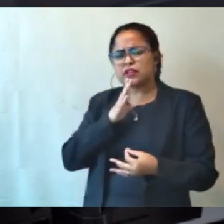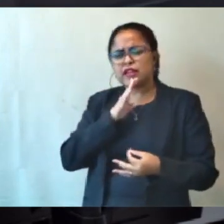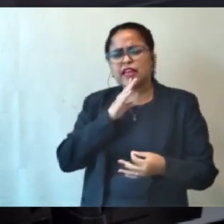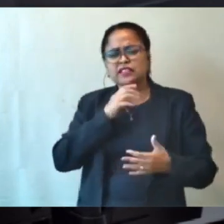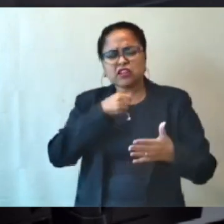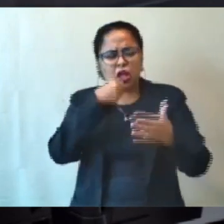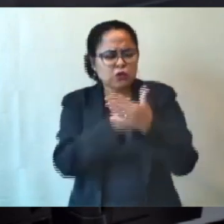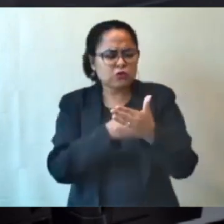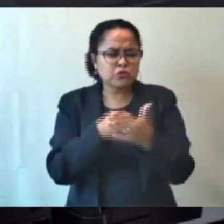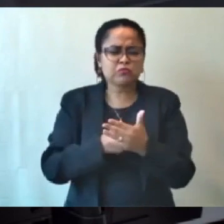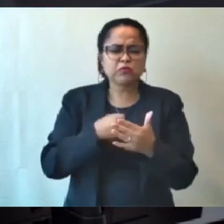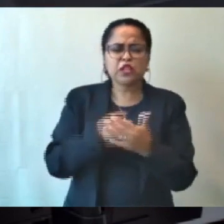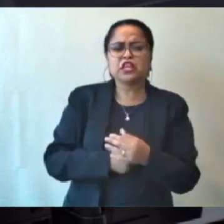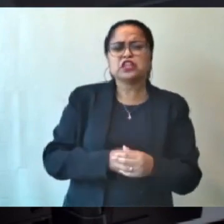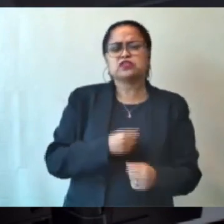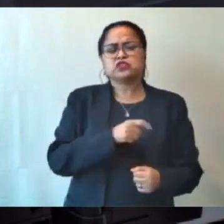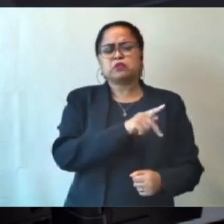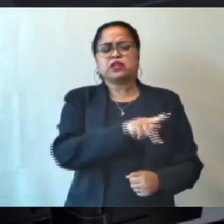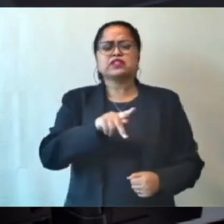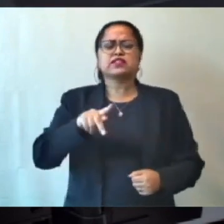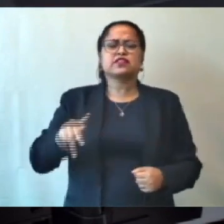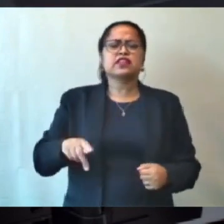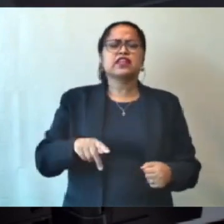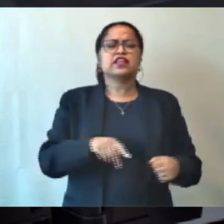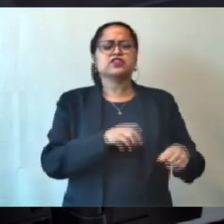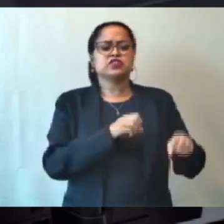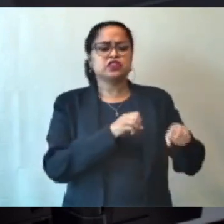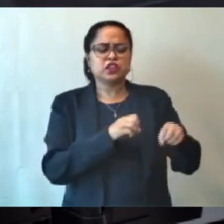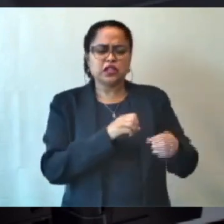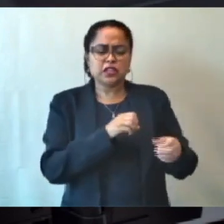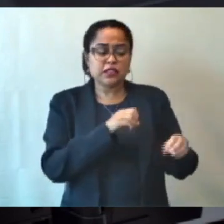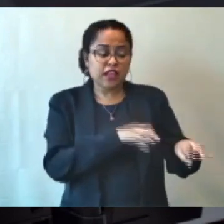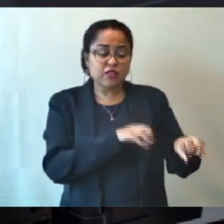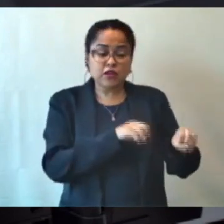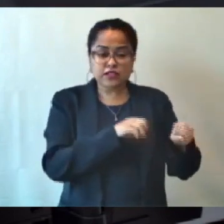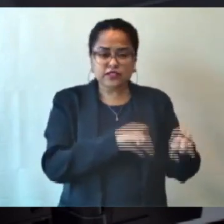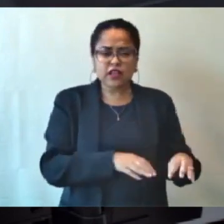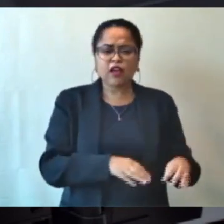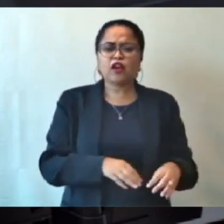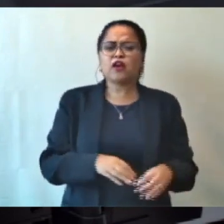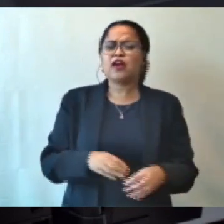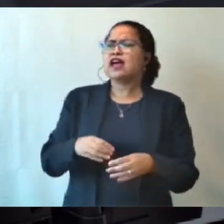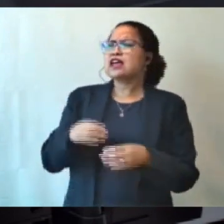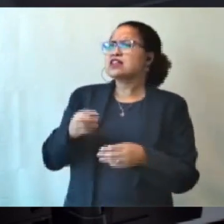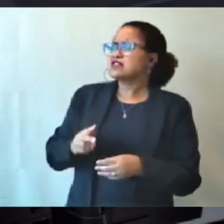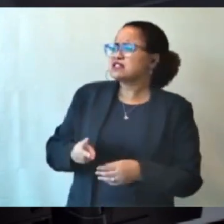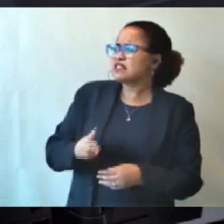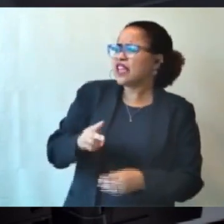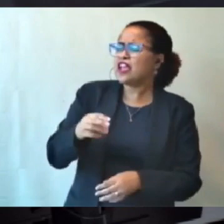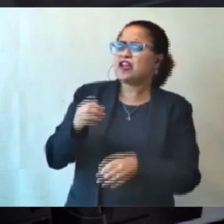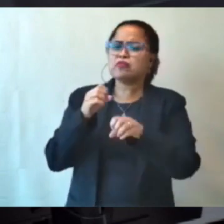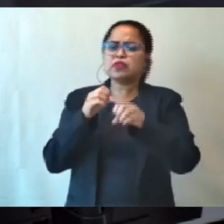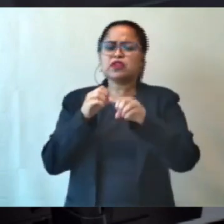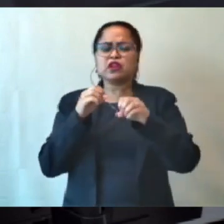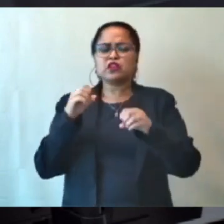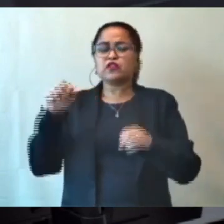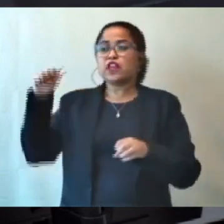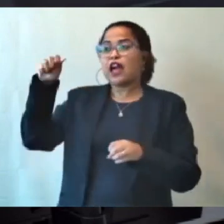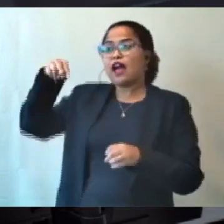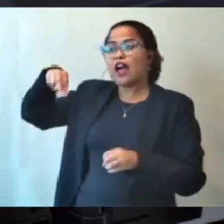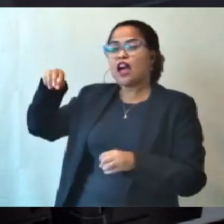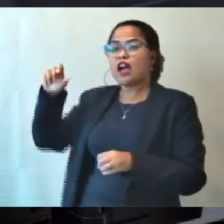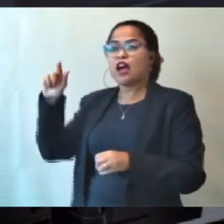educação, tentando trazer a Ângela diversas vezes aqui, sempre convidando, ela não vinha, evitando a convocação ao máximo.